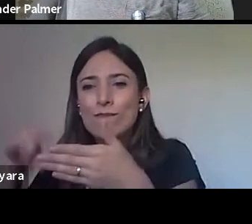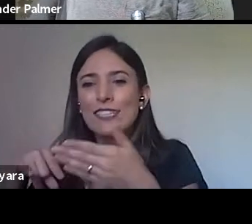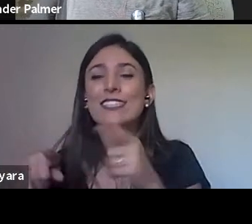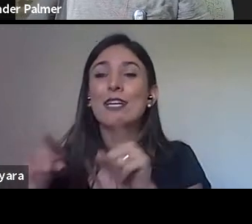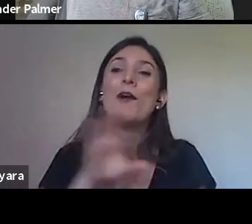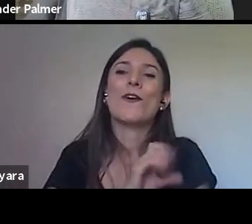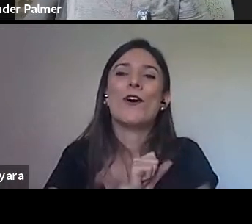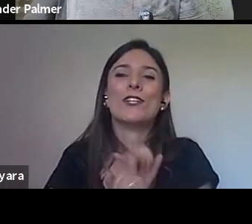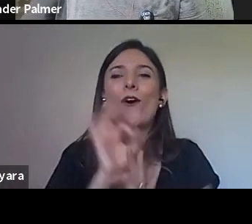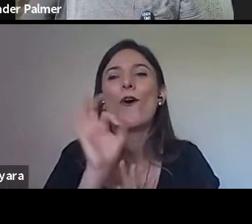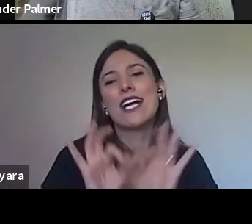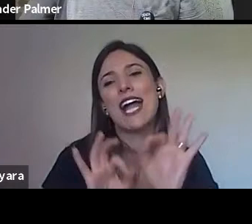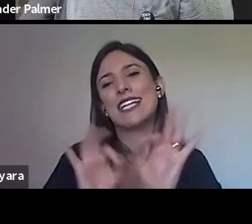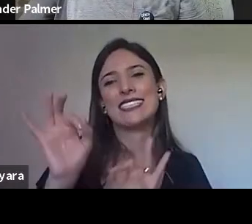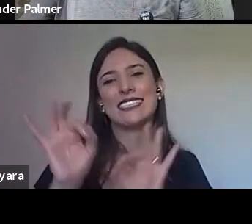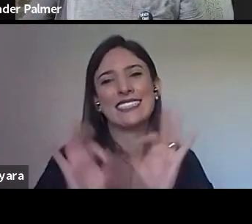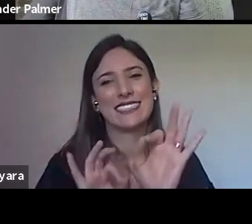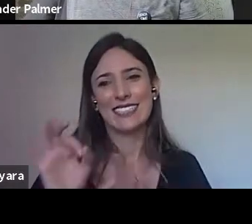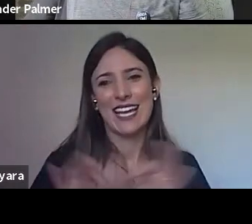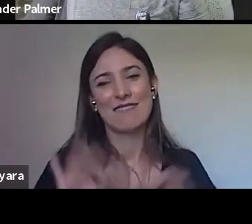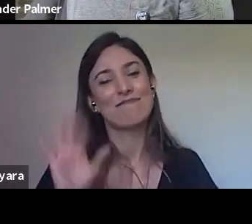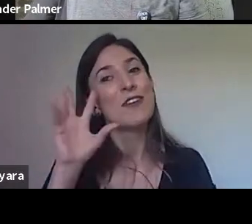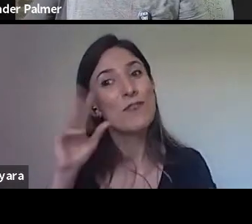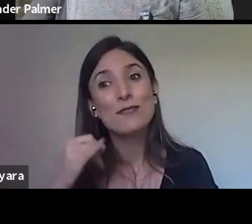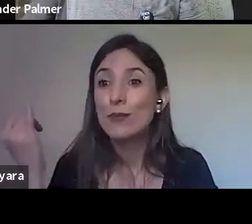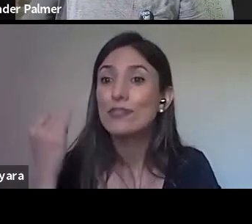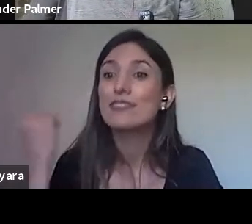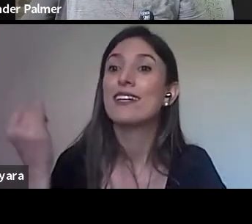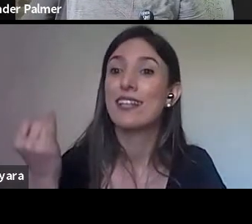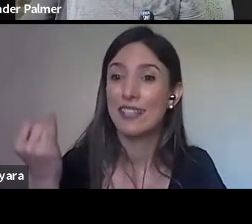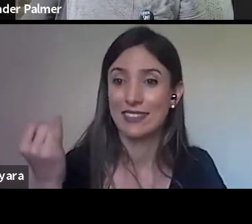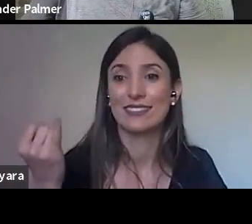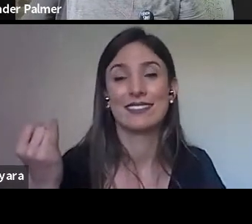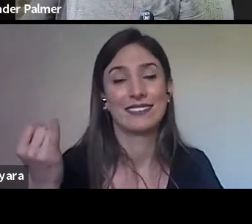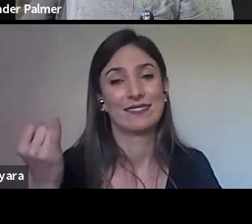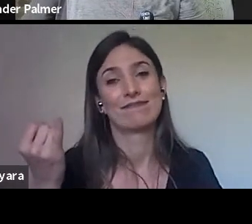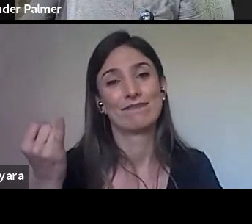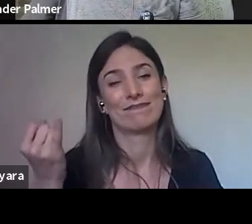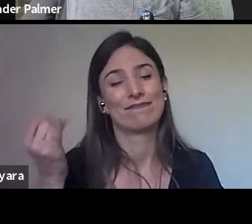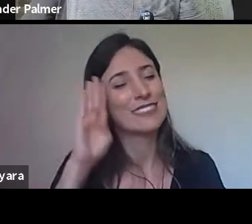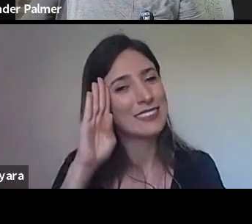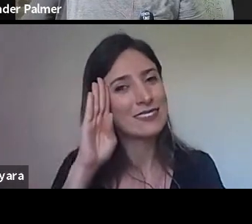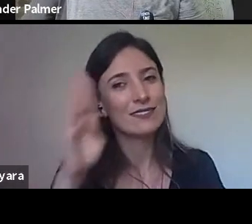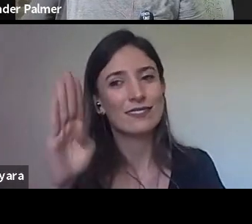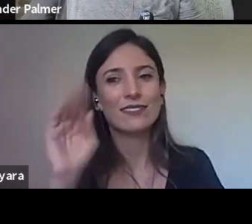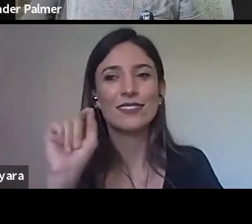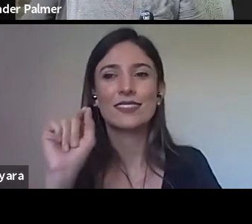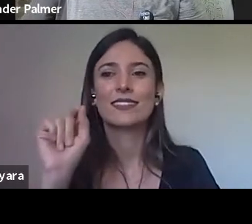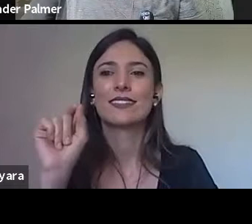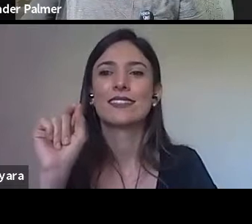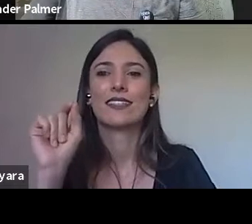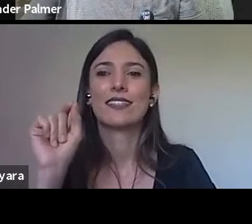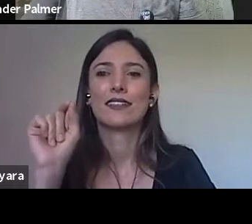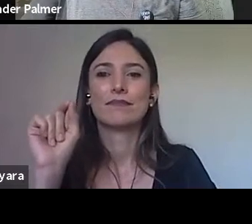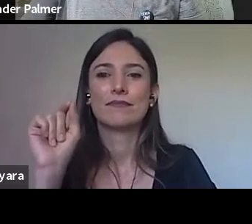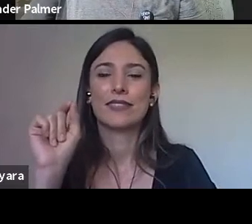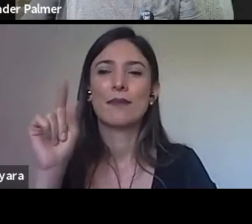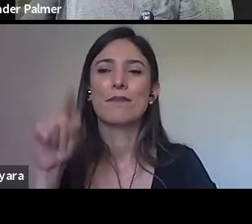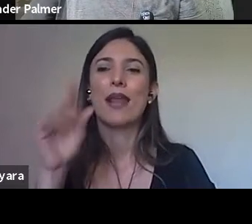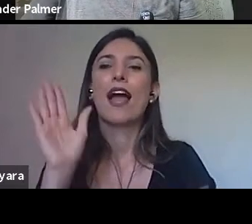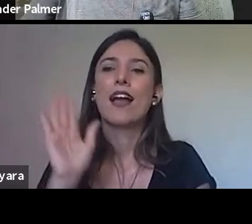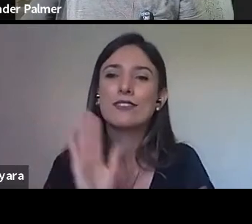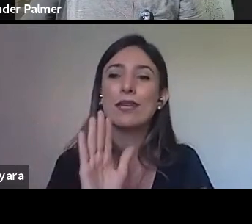parte técnica que eu exerço que eu acho muito importante, especialmente para contribuir, né? Já que eu não consigo